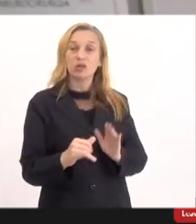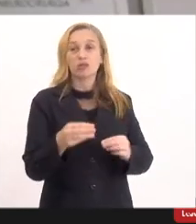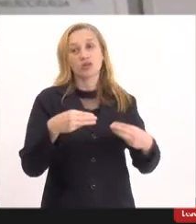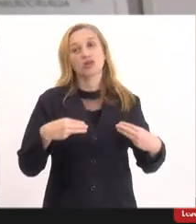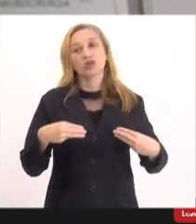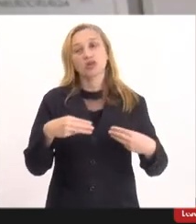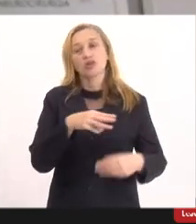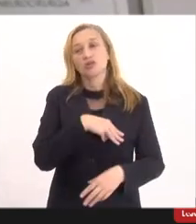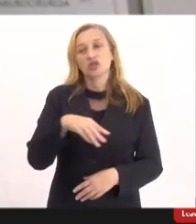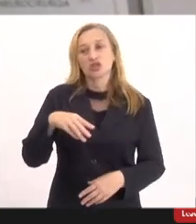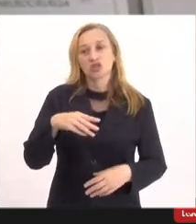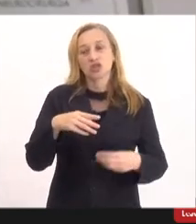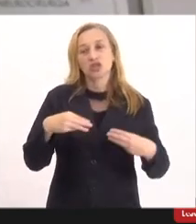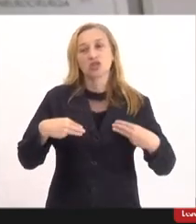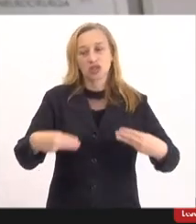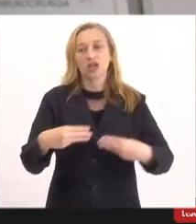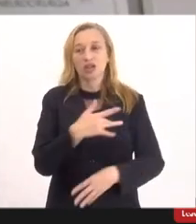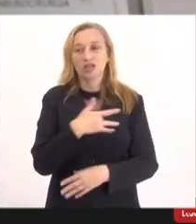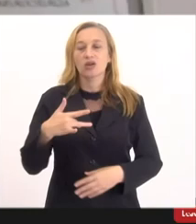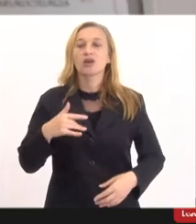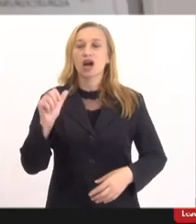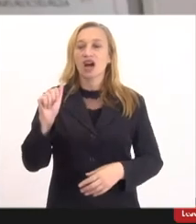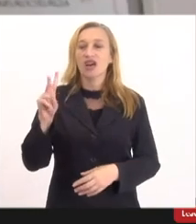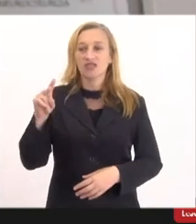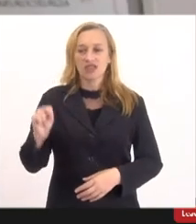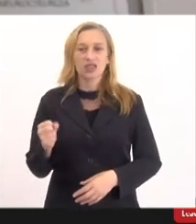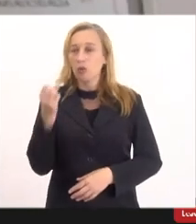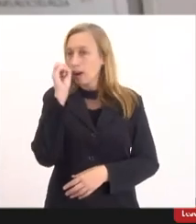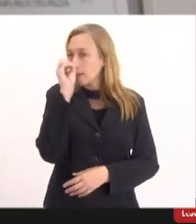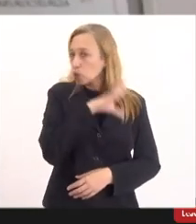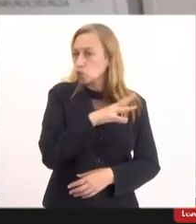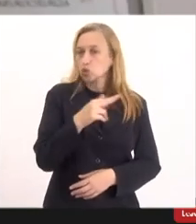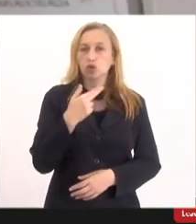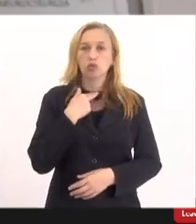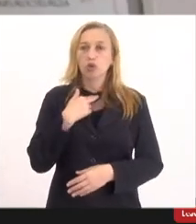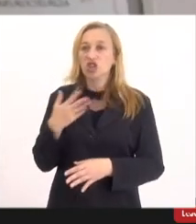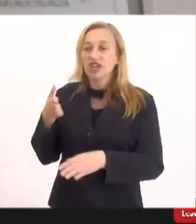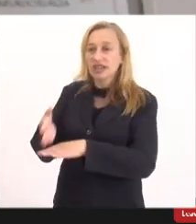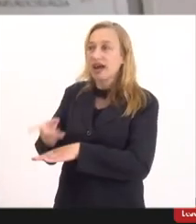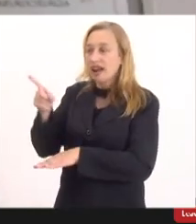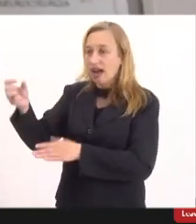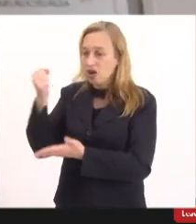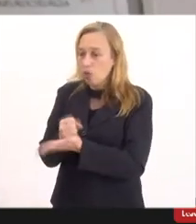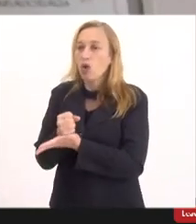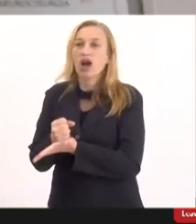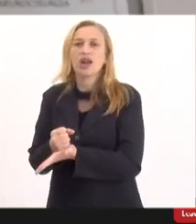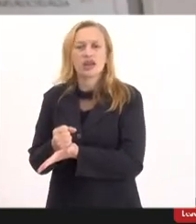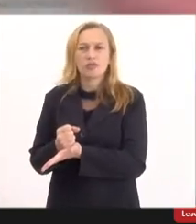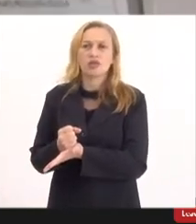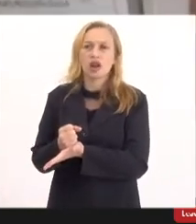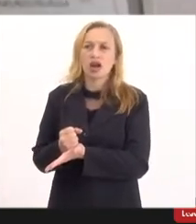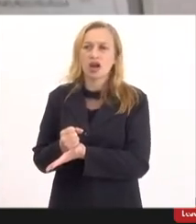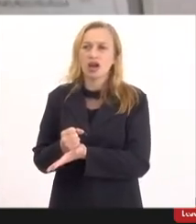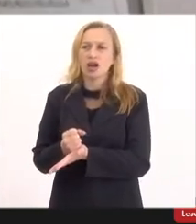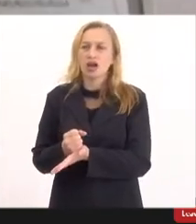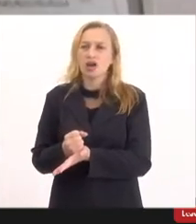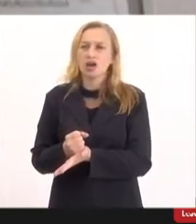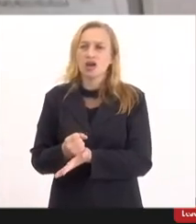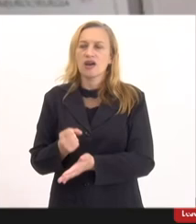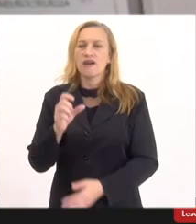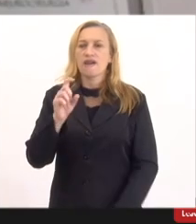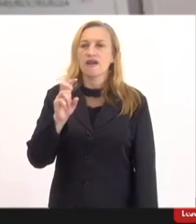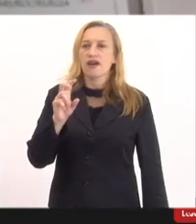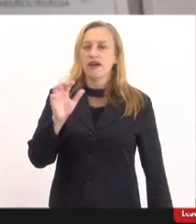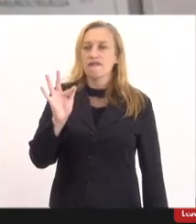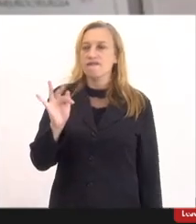e para a Anvisa porque isso é um absurdo ninguém pode entrar lá com carimbo no macacão escrito Pfizer